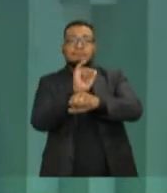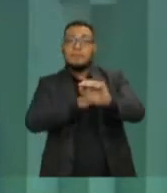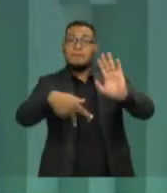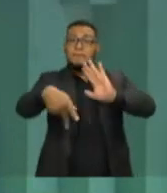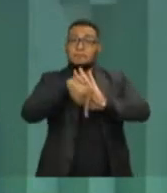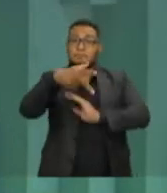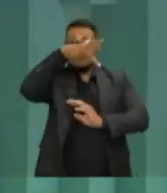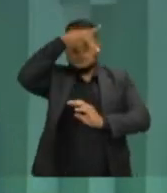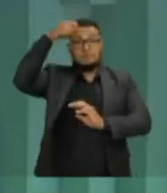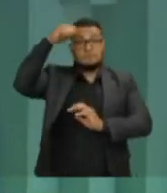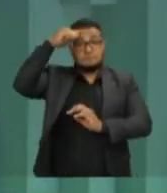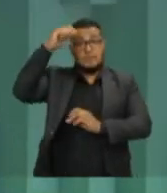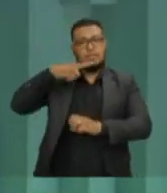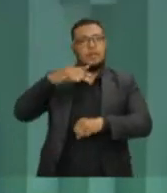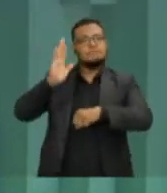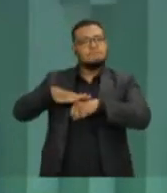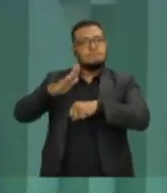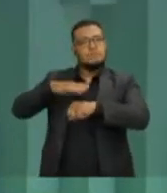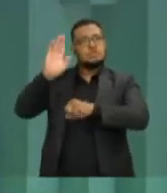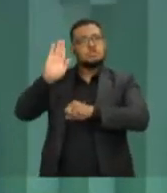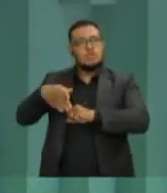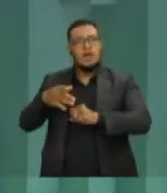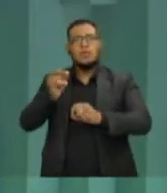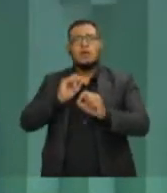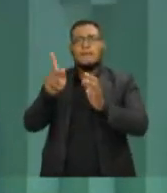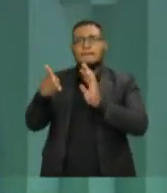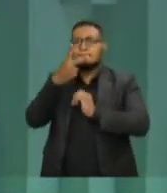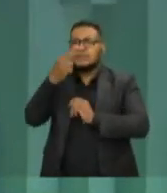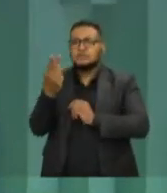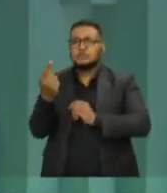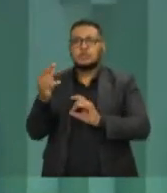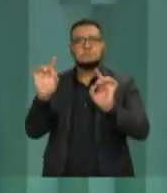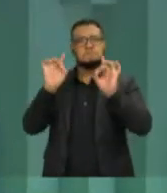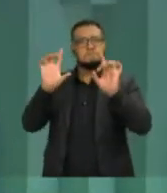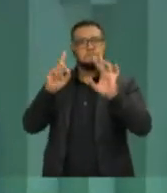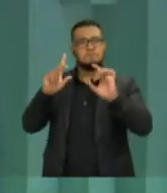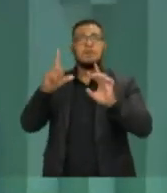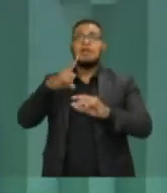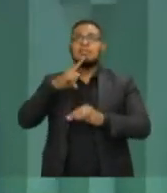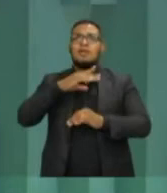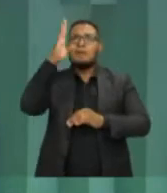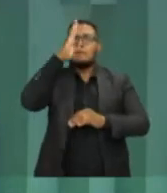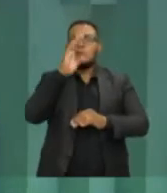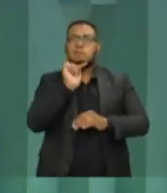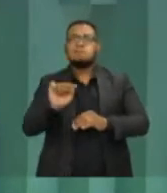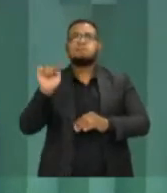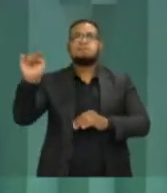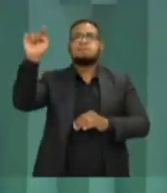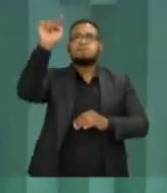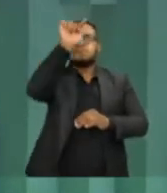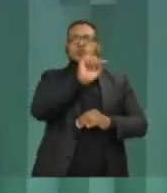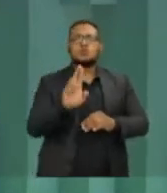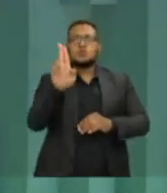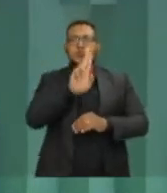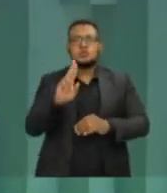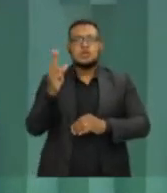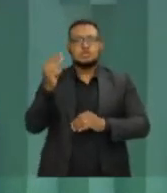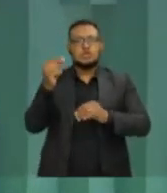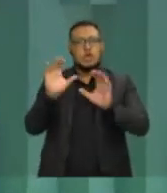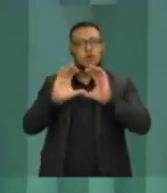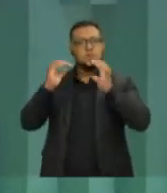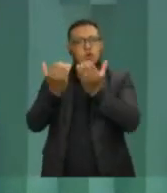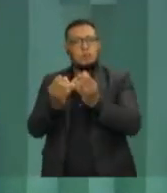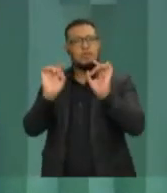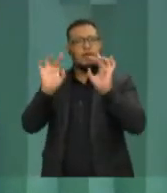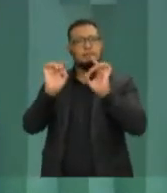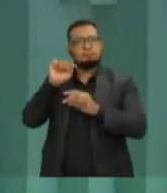aporte de recursos, uma moeda comunitária, nós temos várias experiências no Brasil de sucesso. Nós estamos inventando a moda, também não